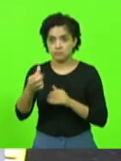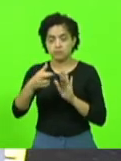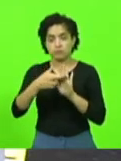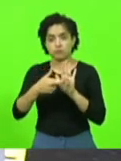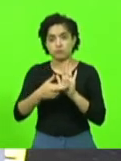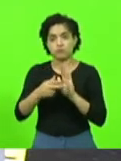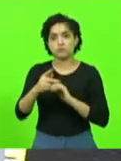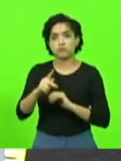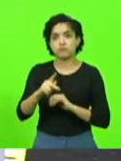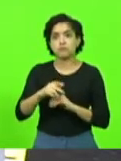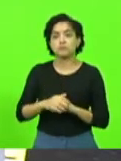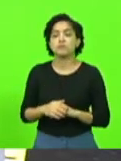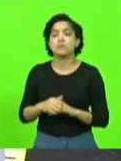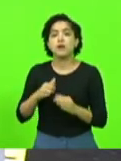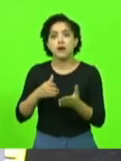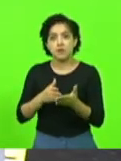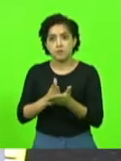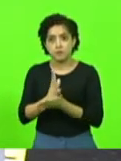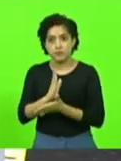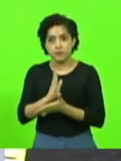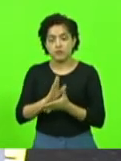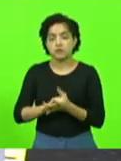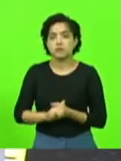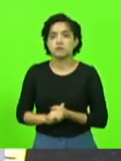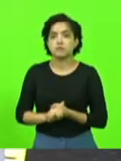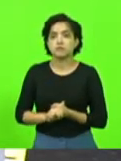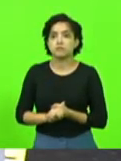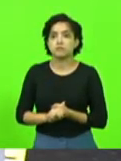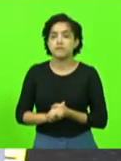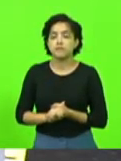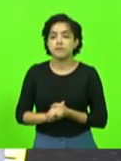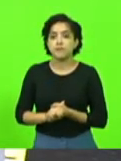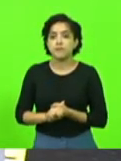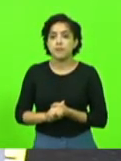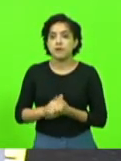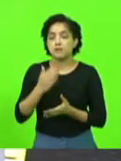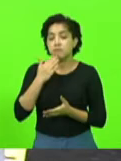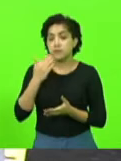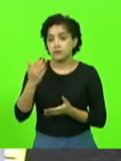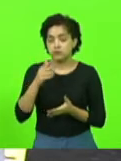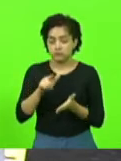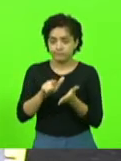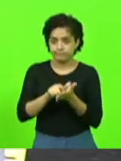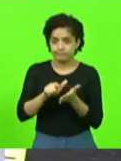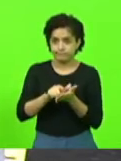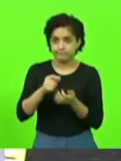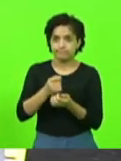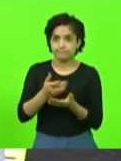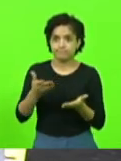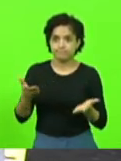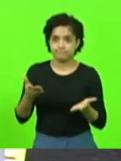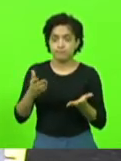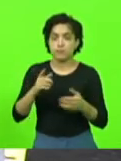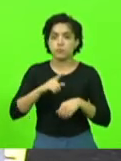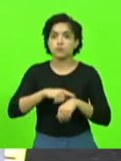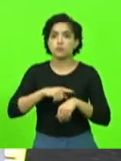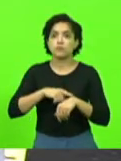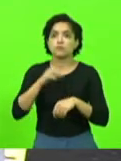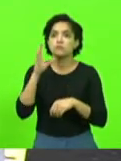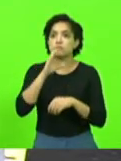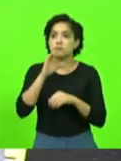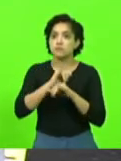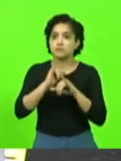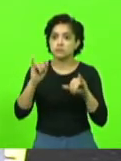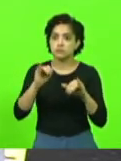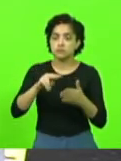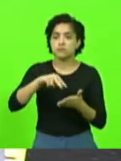o senhor presidente deu-as por aprovadas. Expediente. O senhor presidente solicitou que se procedesse à distribuição. Breves comunicações. Fizeram